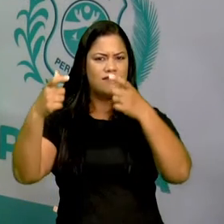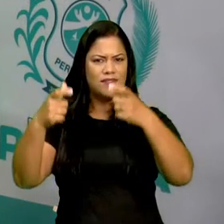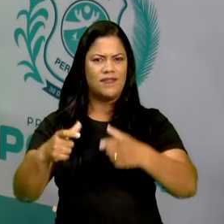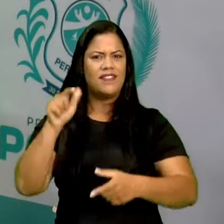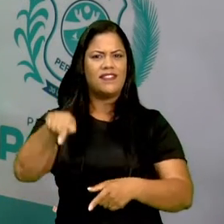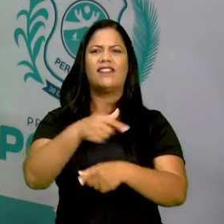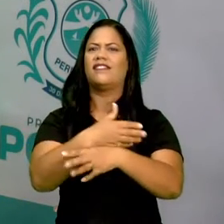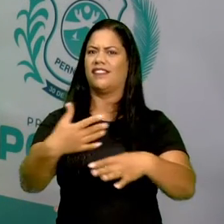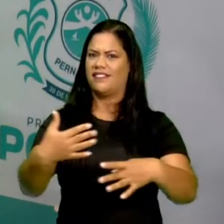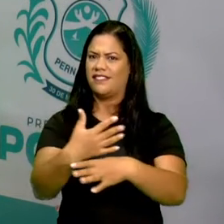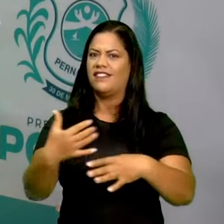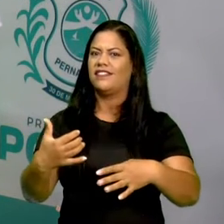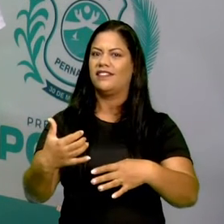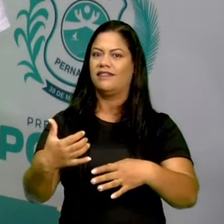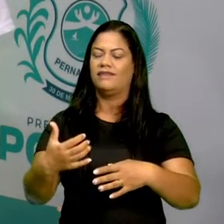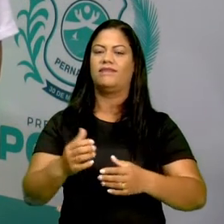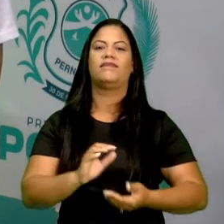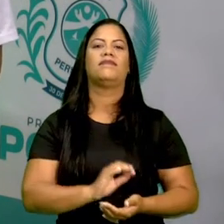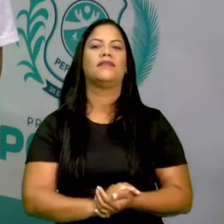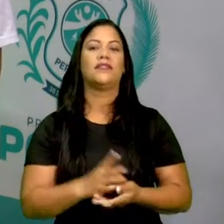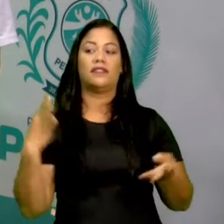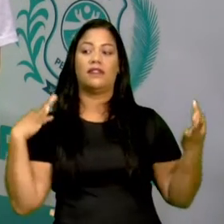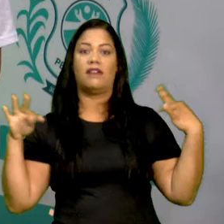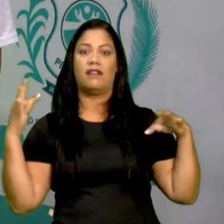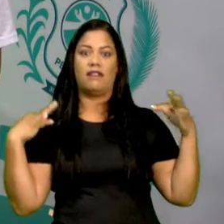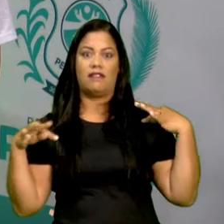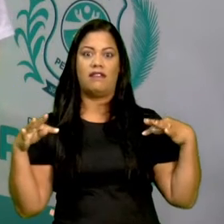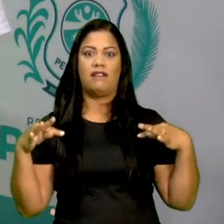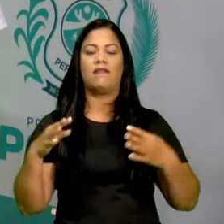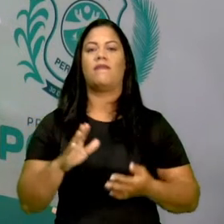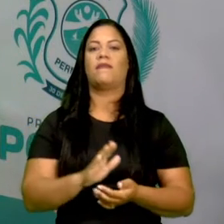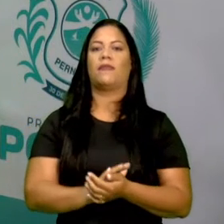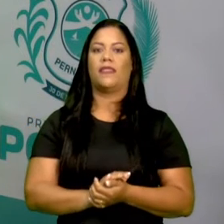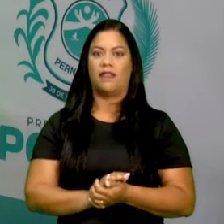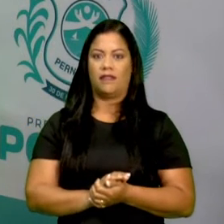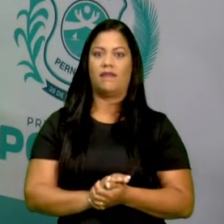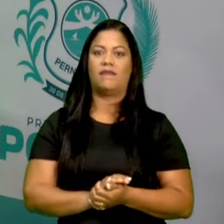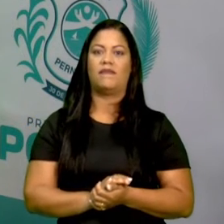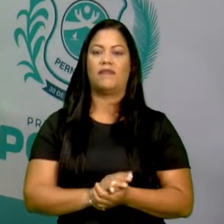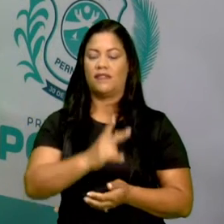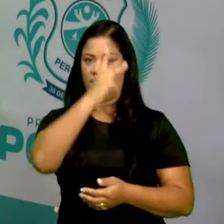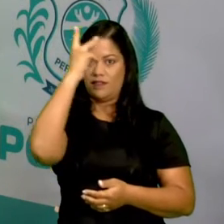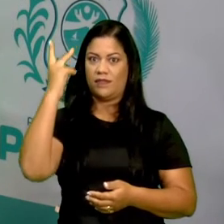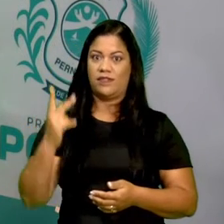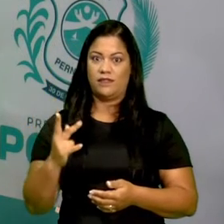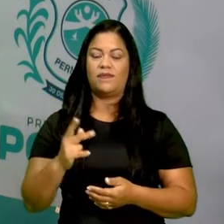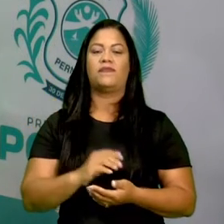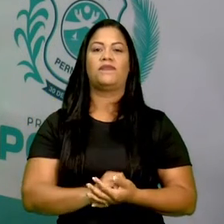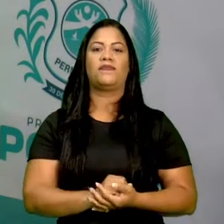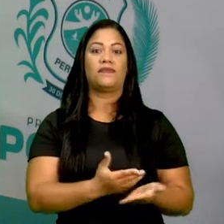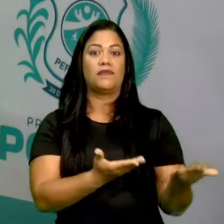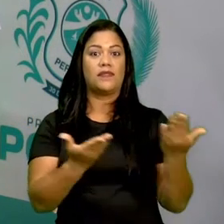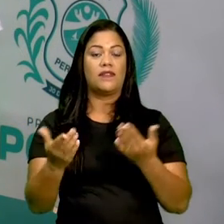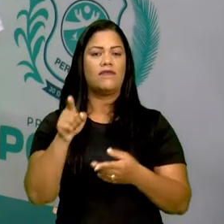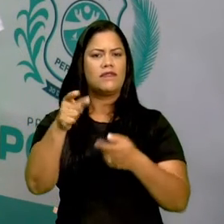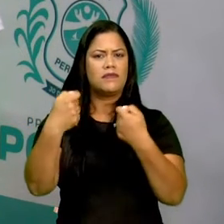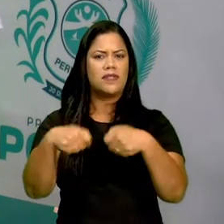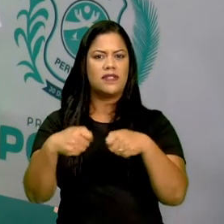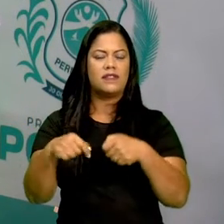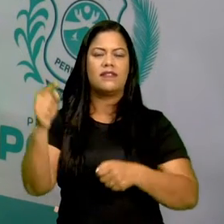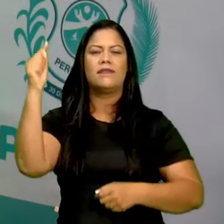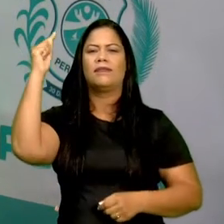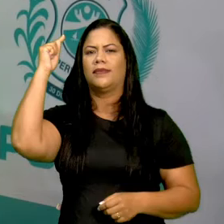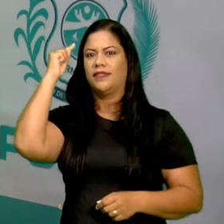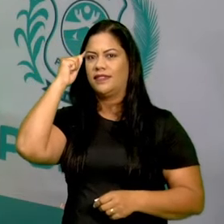Hipojuca. Ou seja, turístico tem a ver com turista, então. Vocês precisam